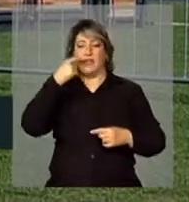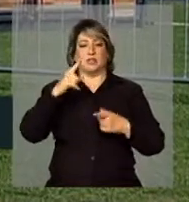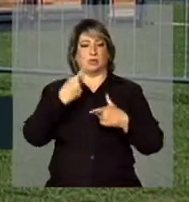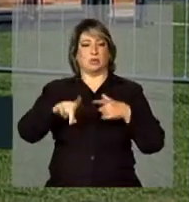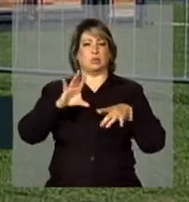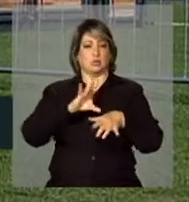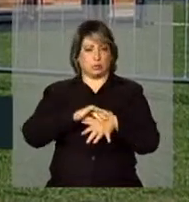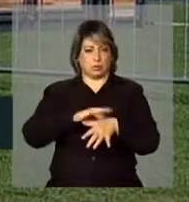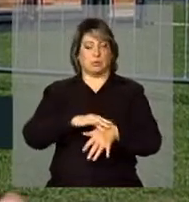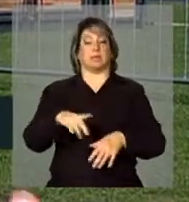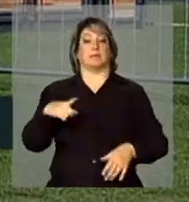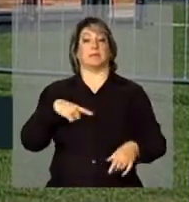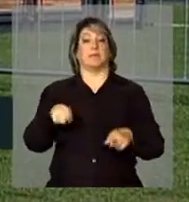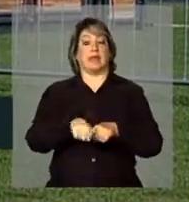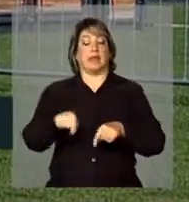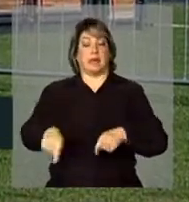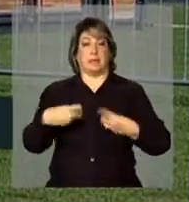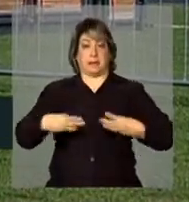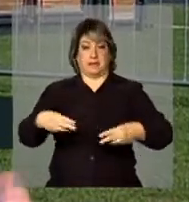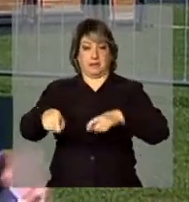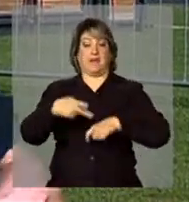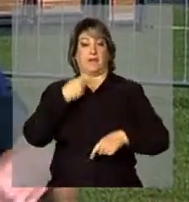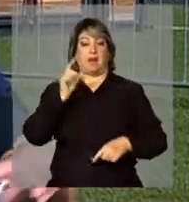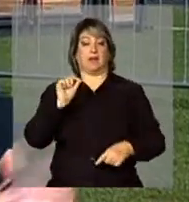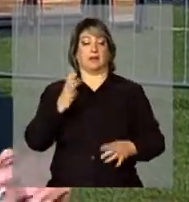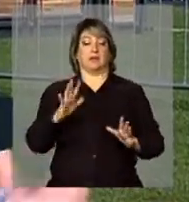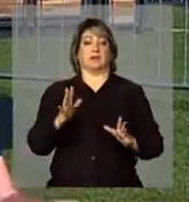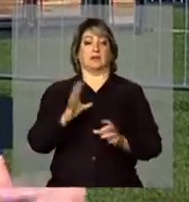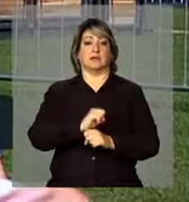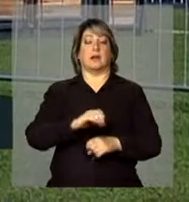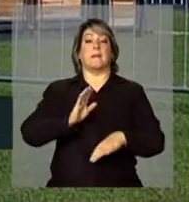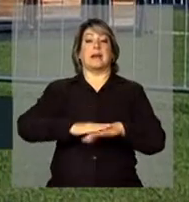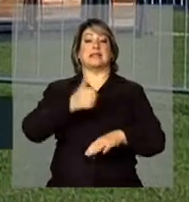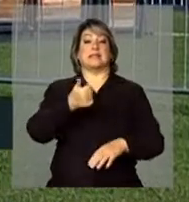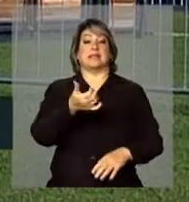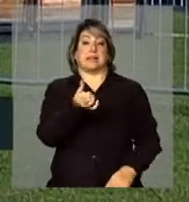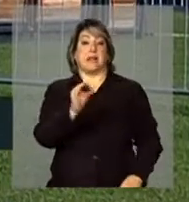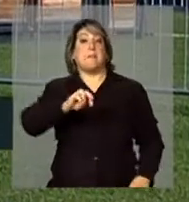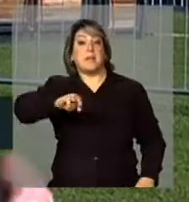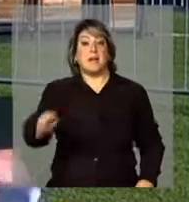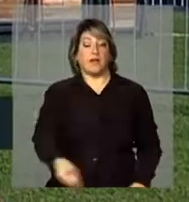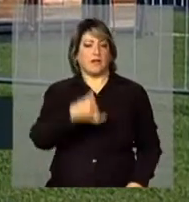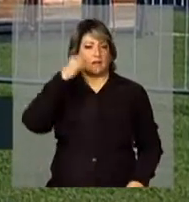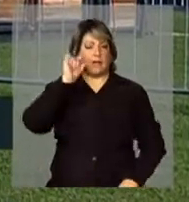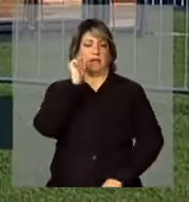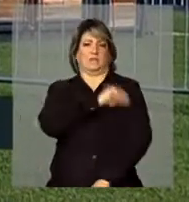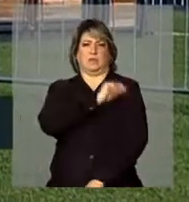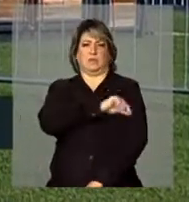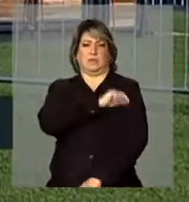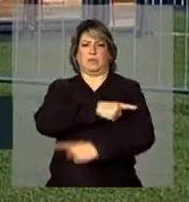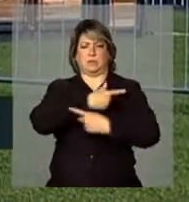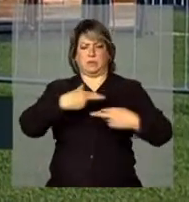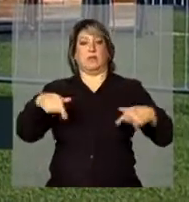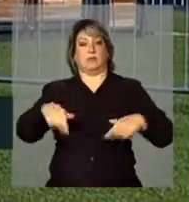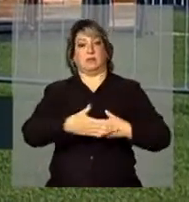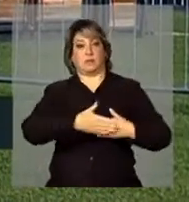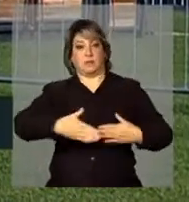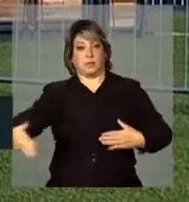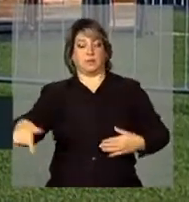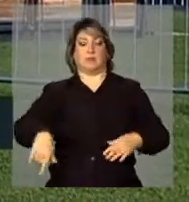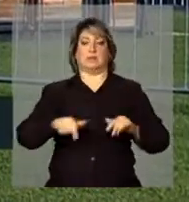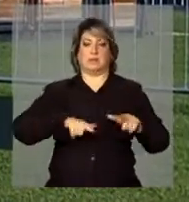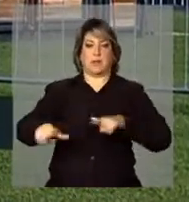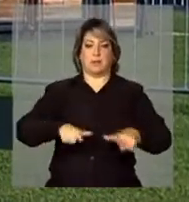Ministério da Agricultura é que mais de 160 milhões de cabeças de gado sejam vacinadas durante o período de